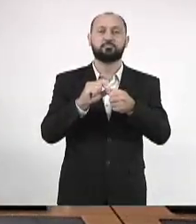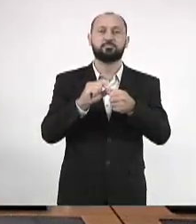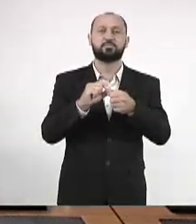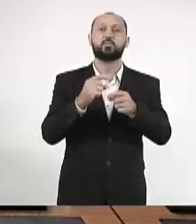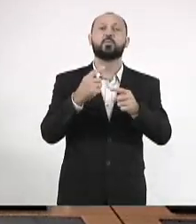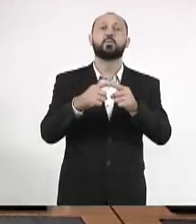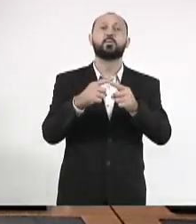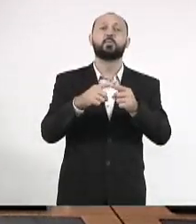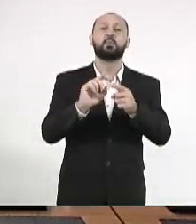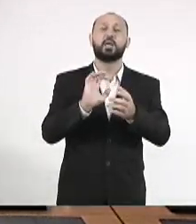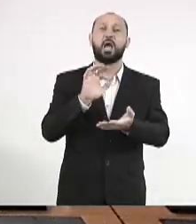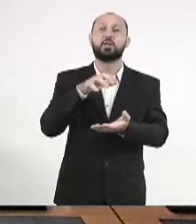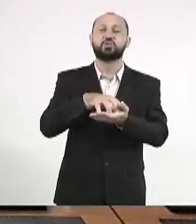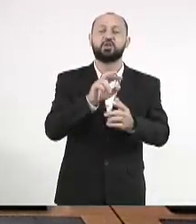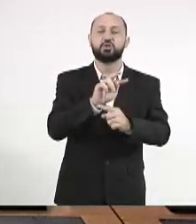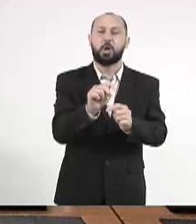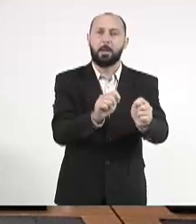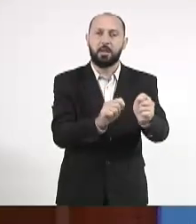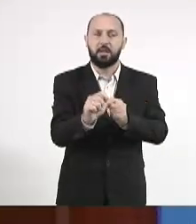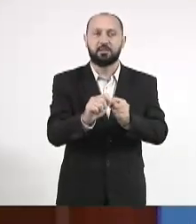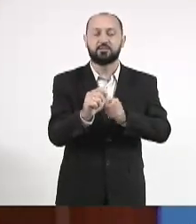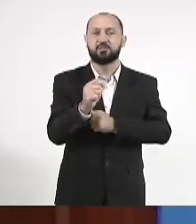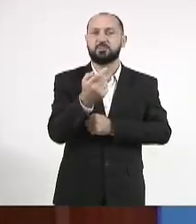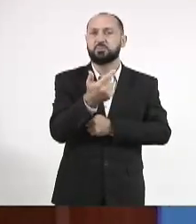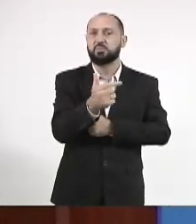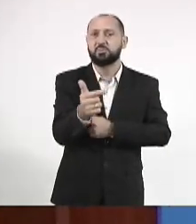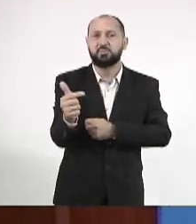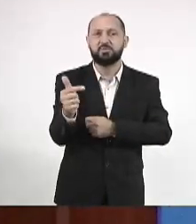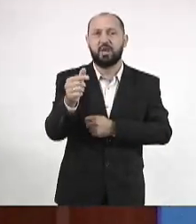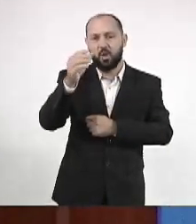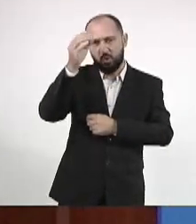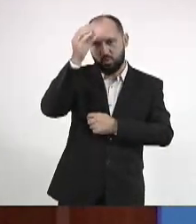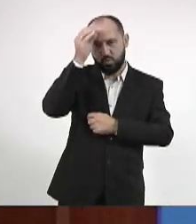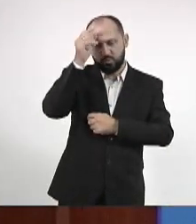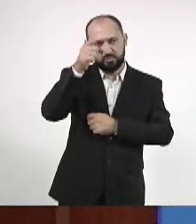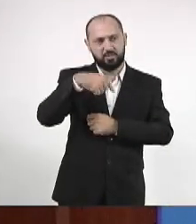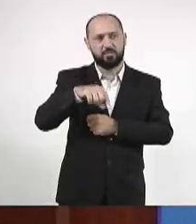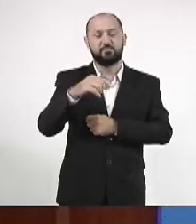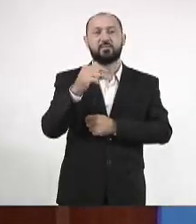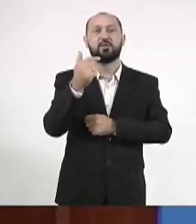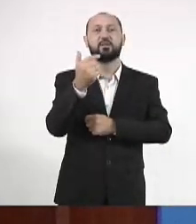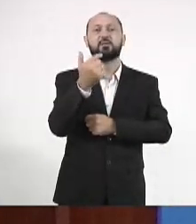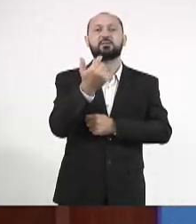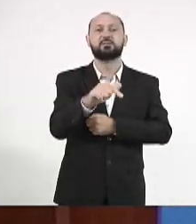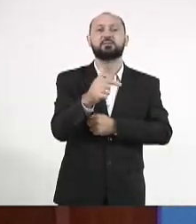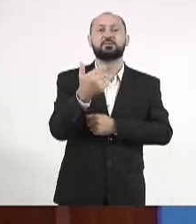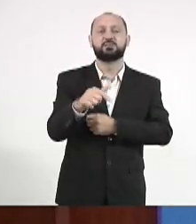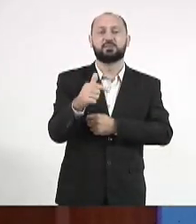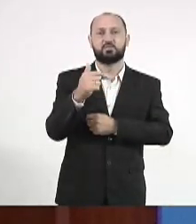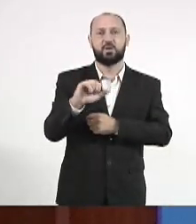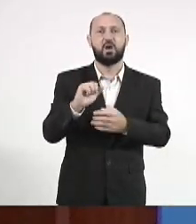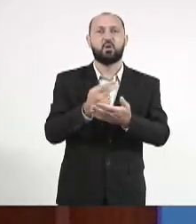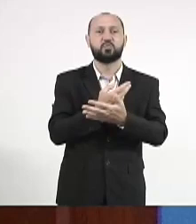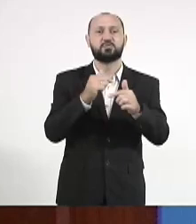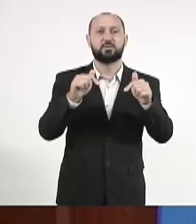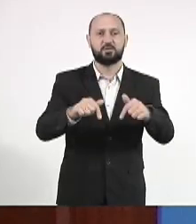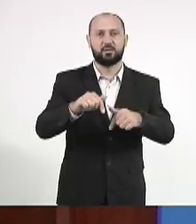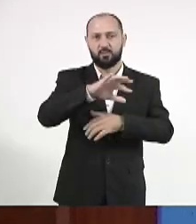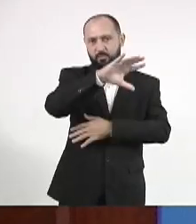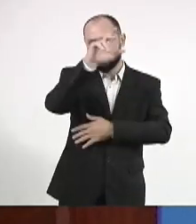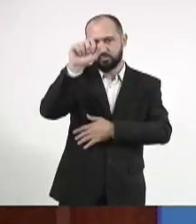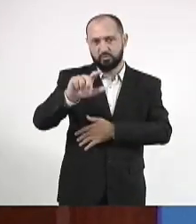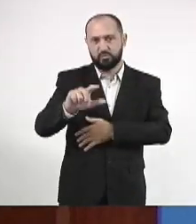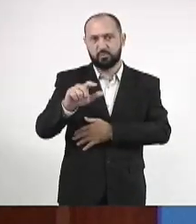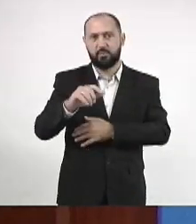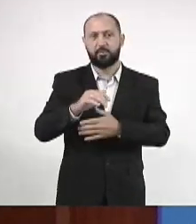porque agência reguladora, vamos ter uma coisa consciente entre nós. Não funciona aqui em Mato Grosso do Sul.